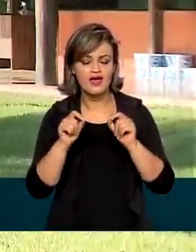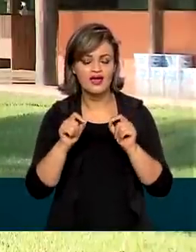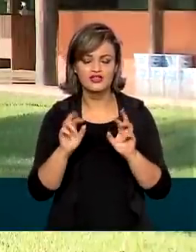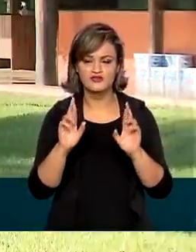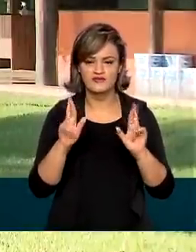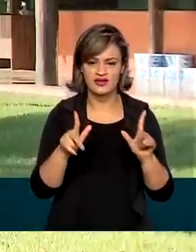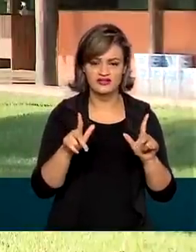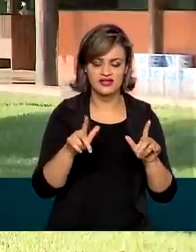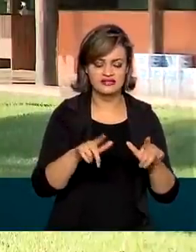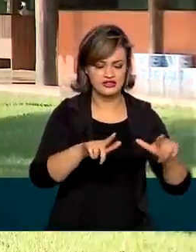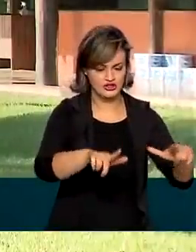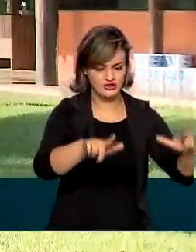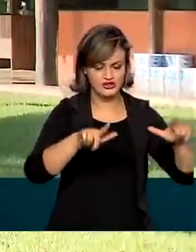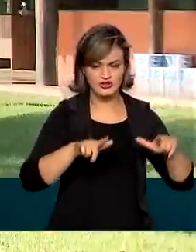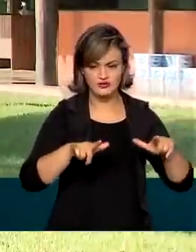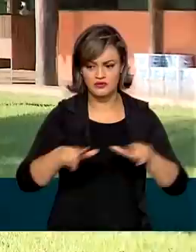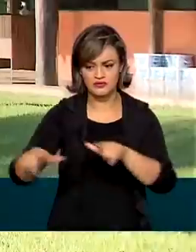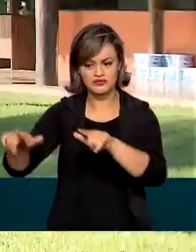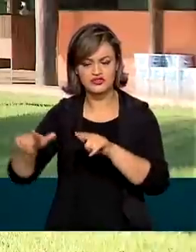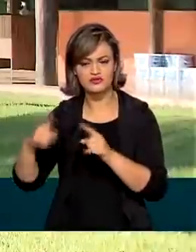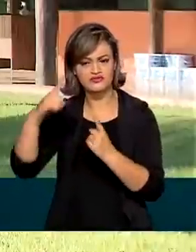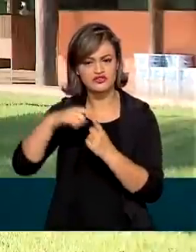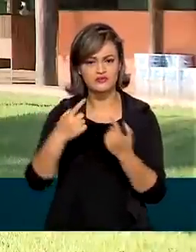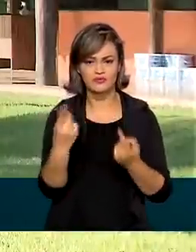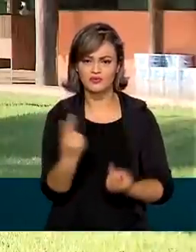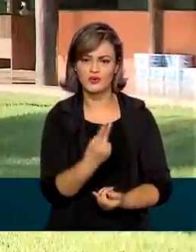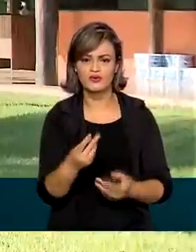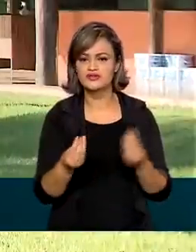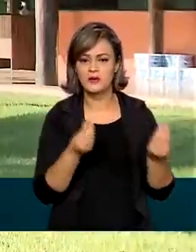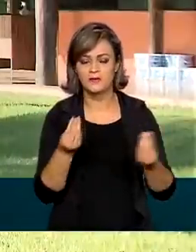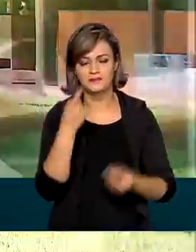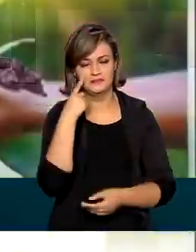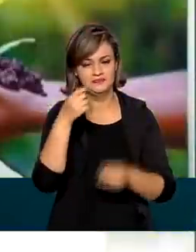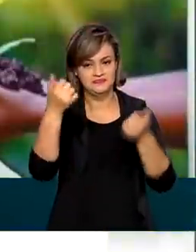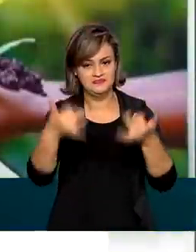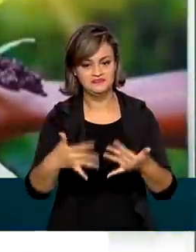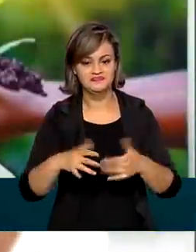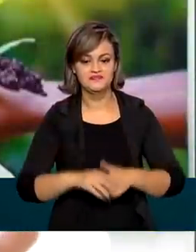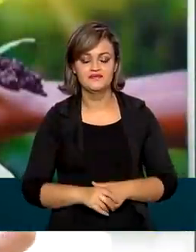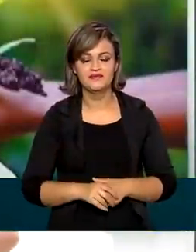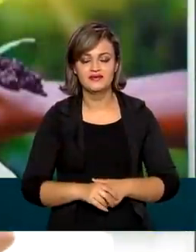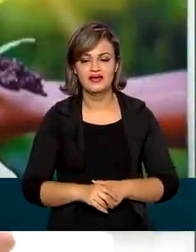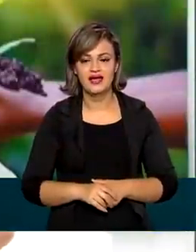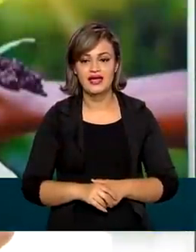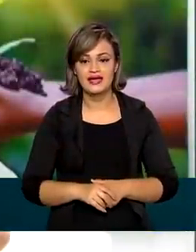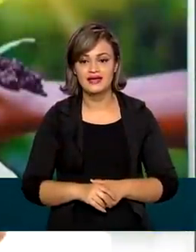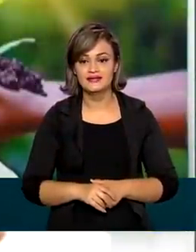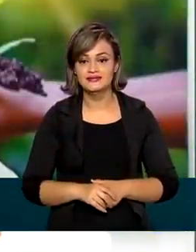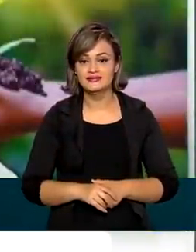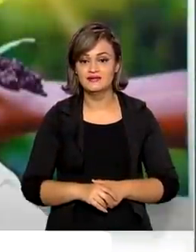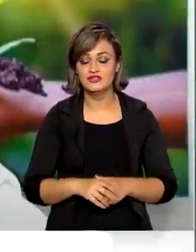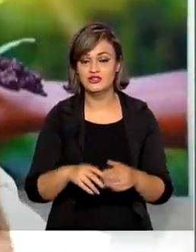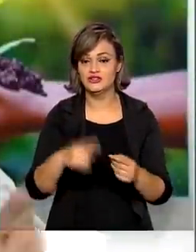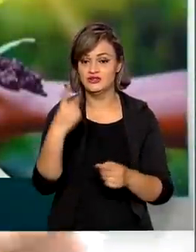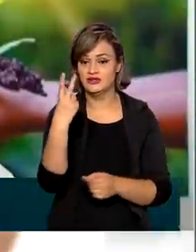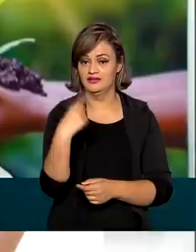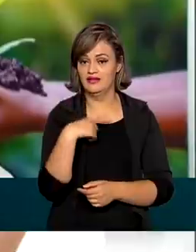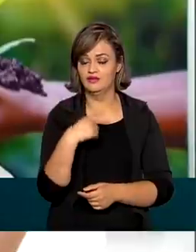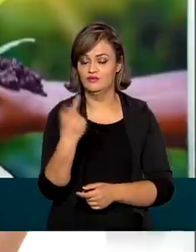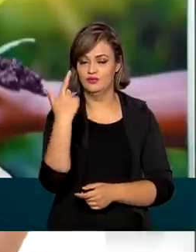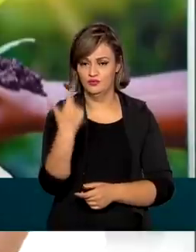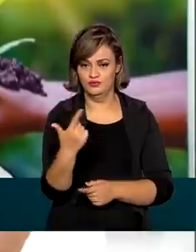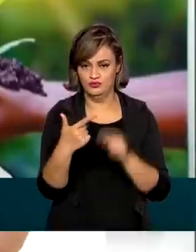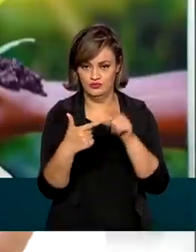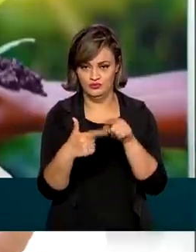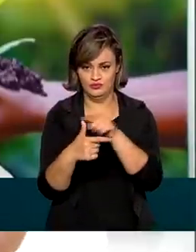diferença desses títulos de terra que serão entregues hoje. Vamos acompanhar. Nós temos duas regularizações. É um